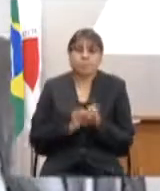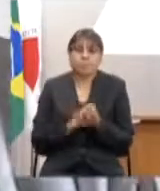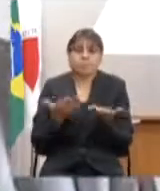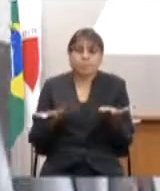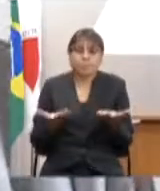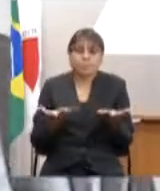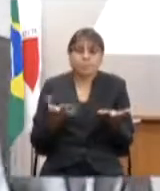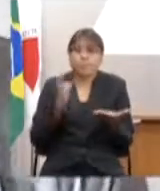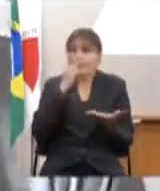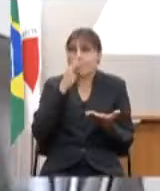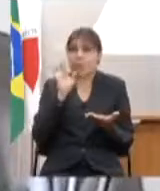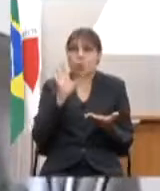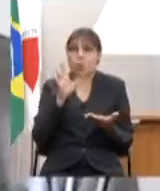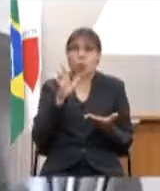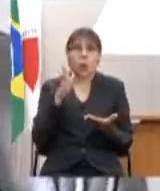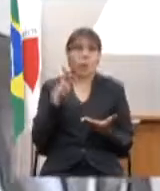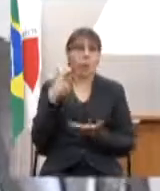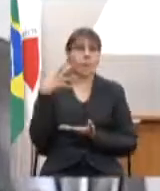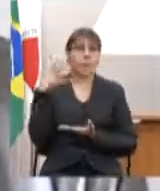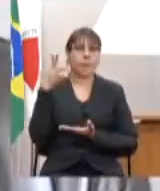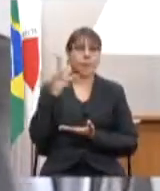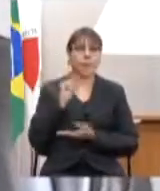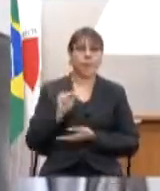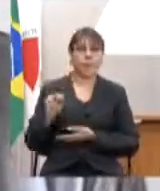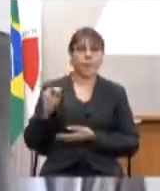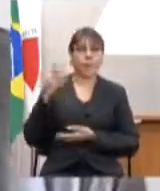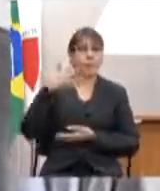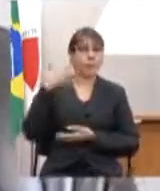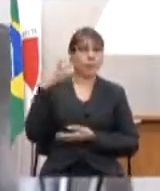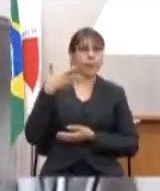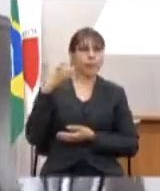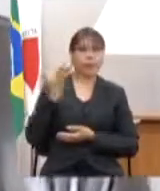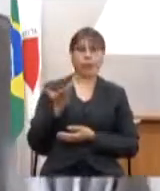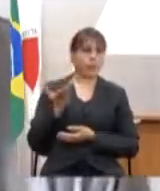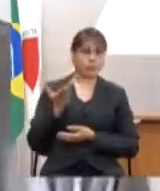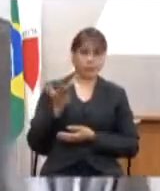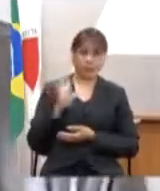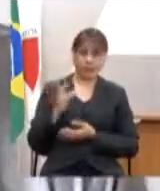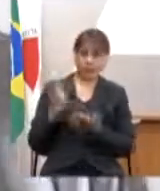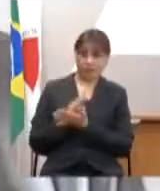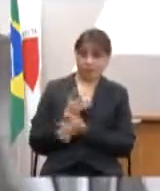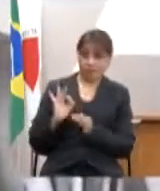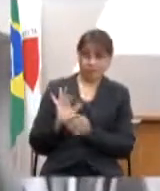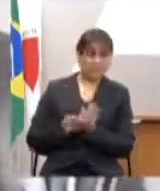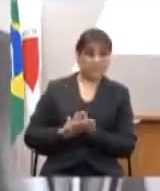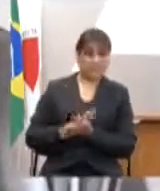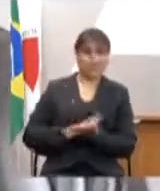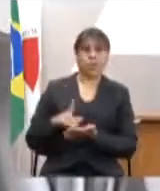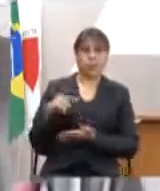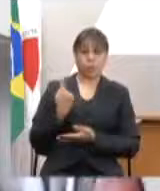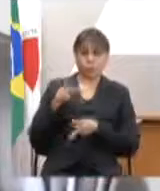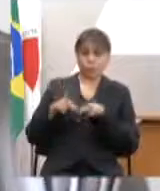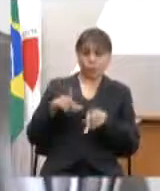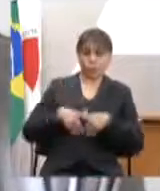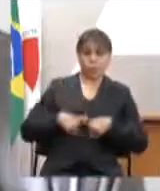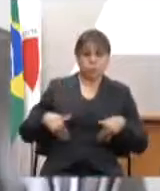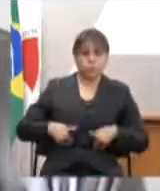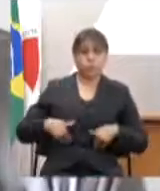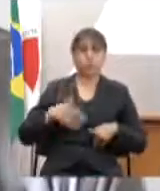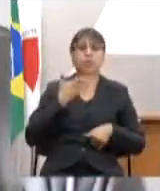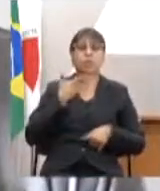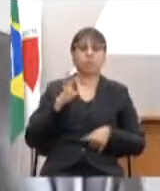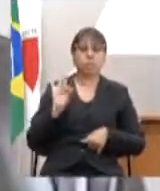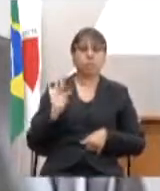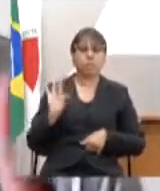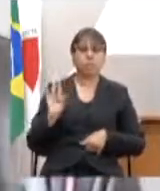fica no discurso isso fica no painel isso não fica na prática a gente precisa da prática o nosso povo tem sede o nosso povo tem fome o nosso